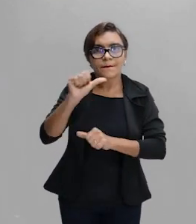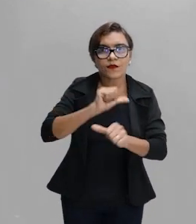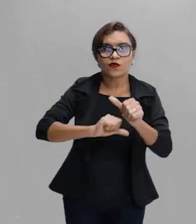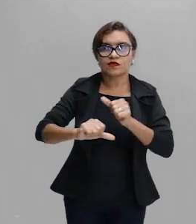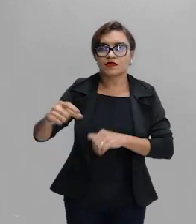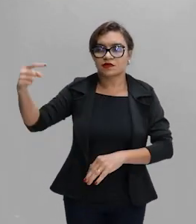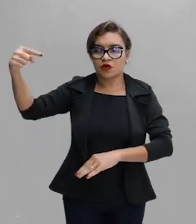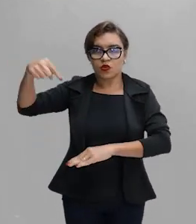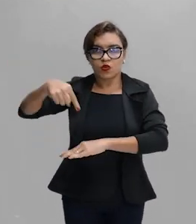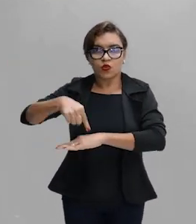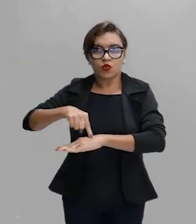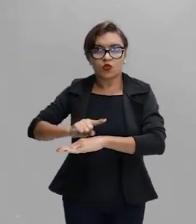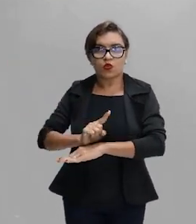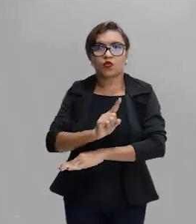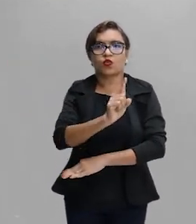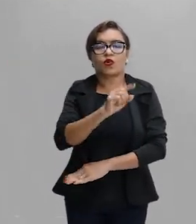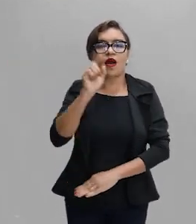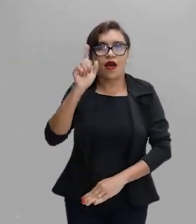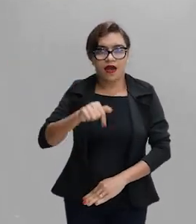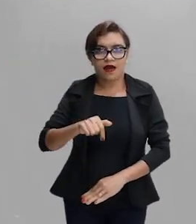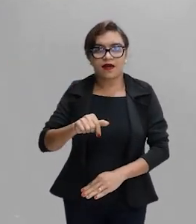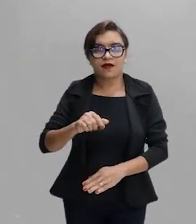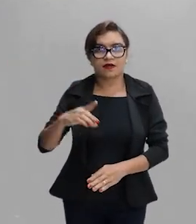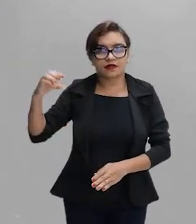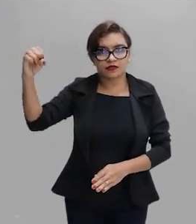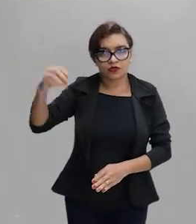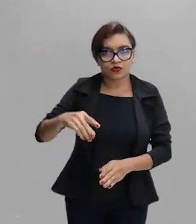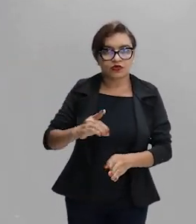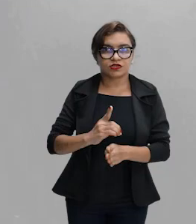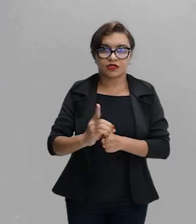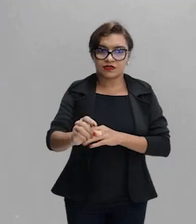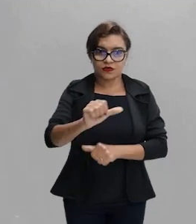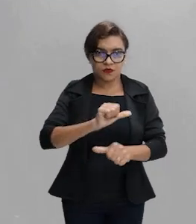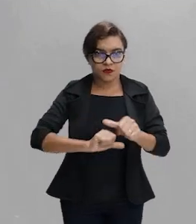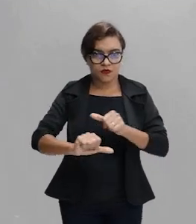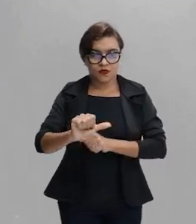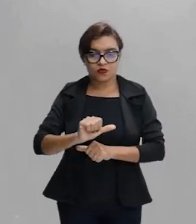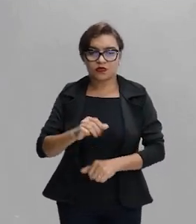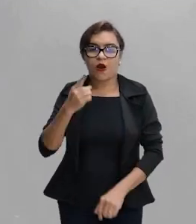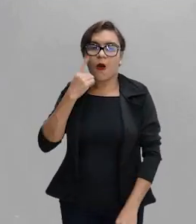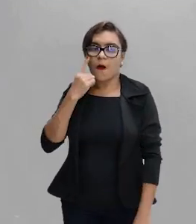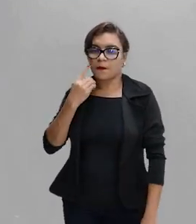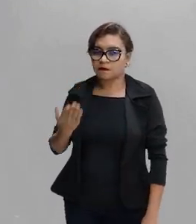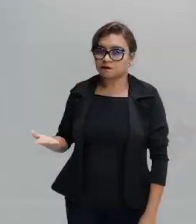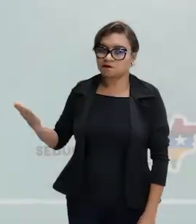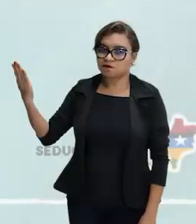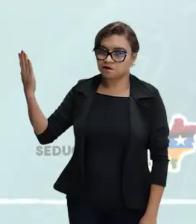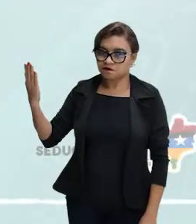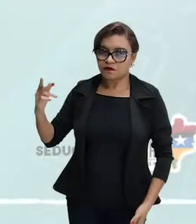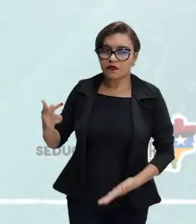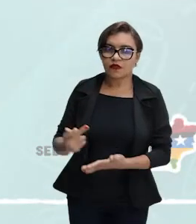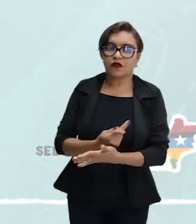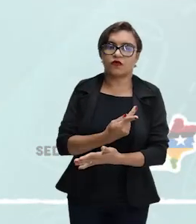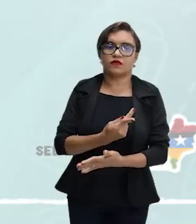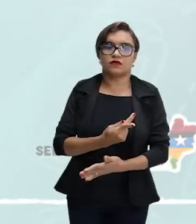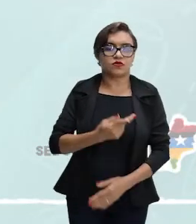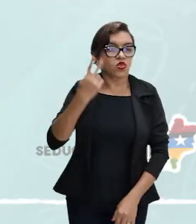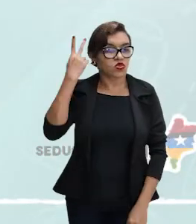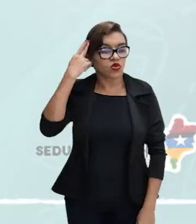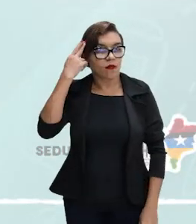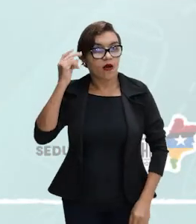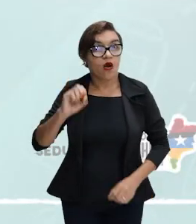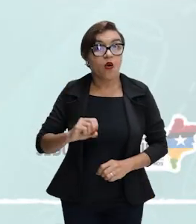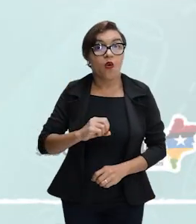Então, esse desvio é que nós chamamos de refração na luz. Então, a refração, ela pode acontecer de forma regular ou difusa.